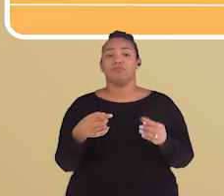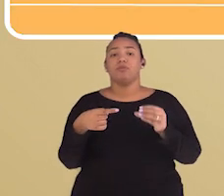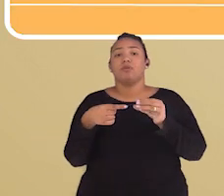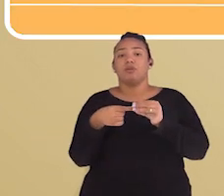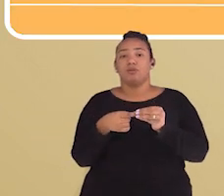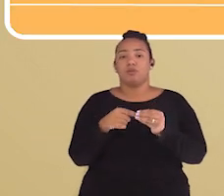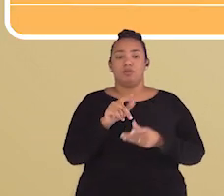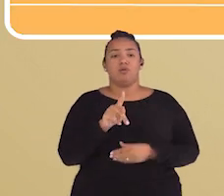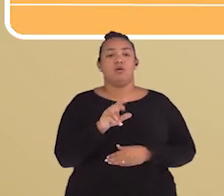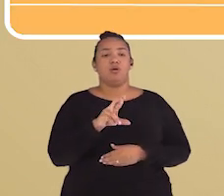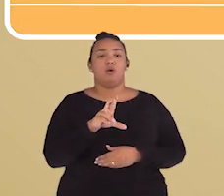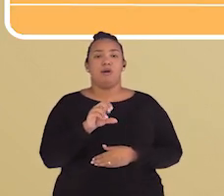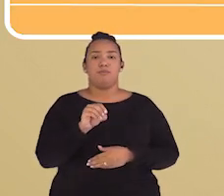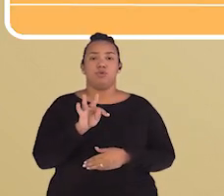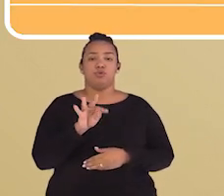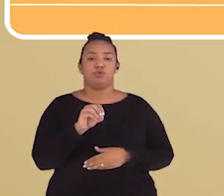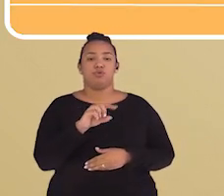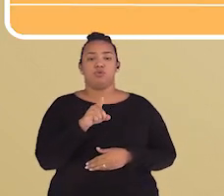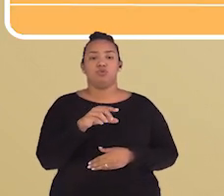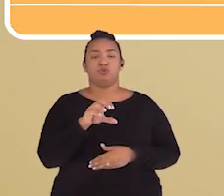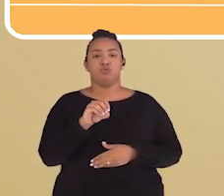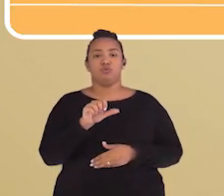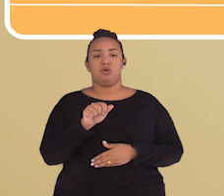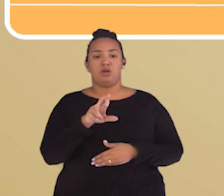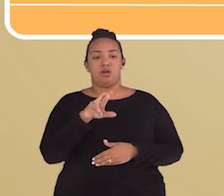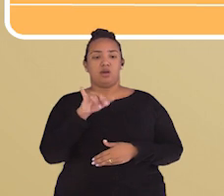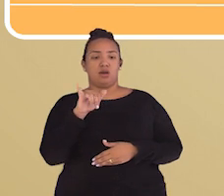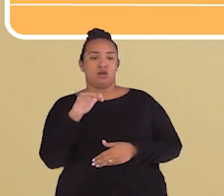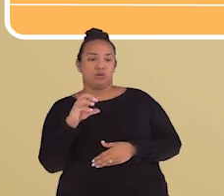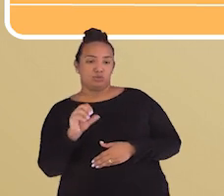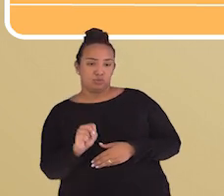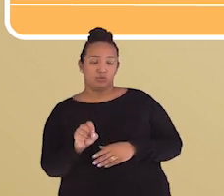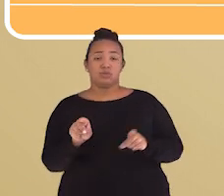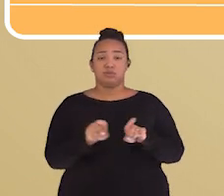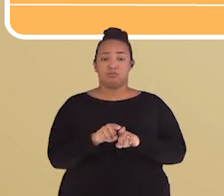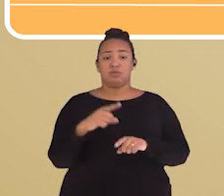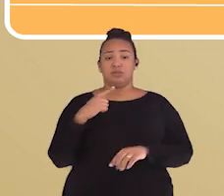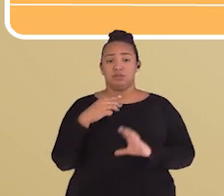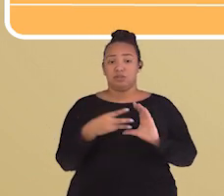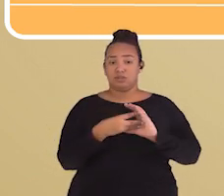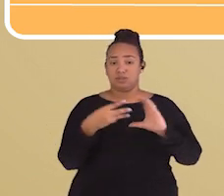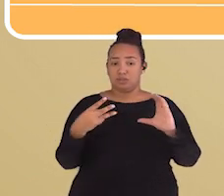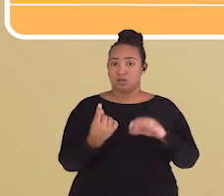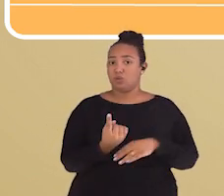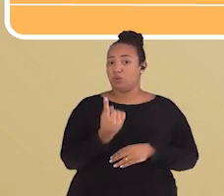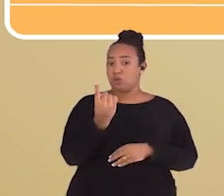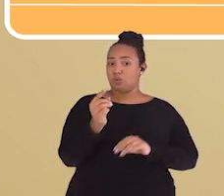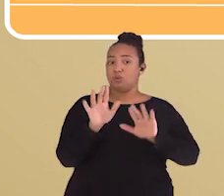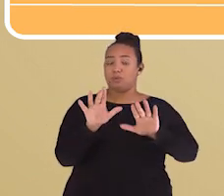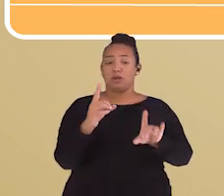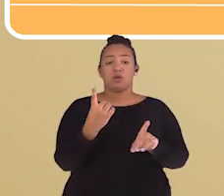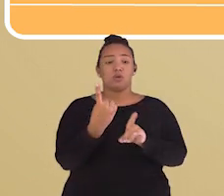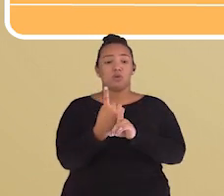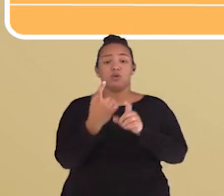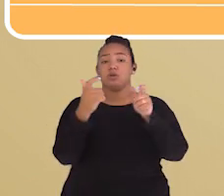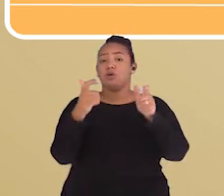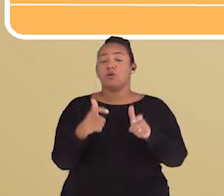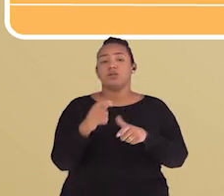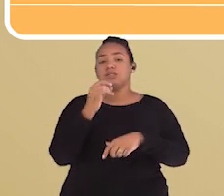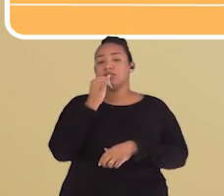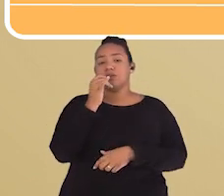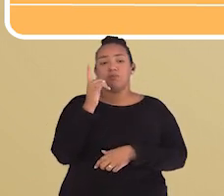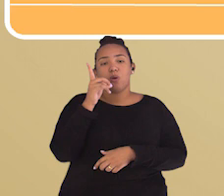protozoários, eles também são seres unicelulares, que podem ser encontrados vivendo na água,